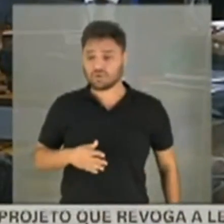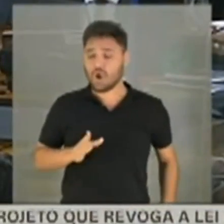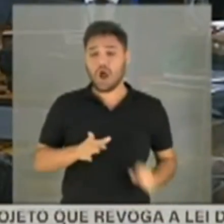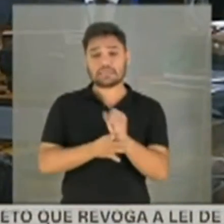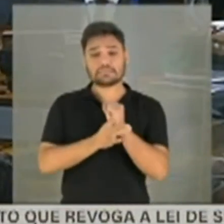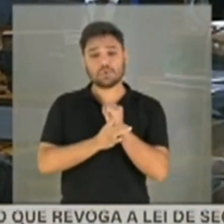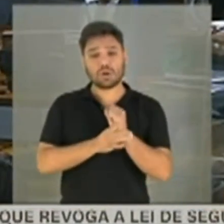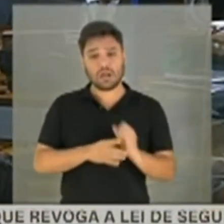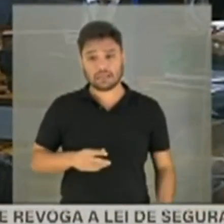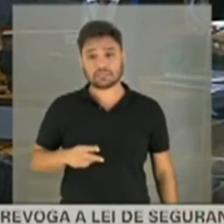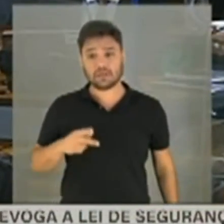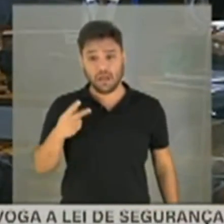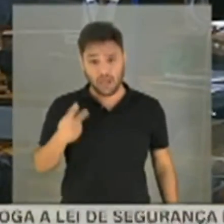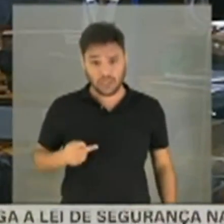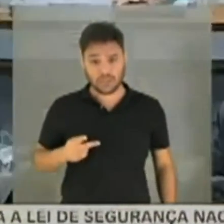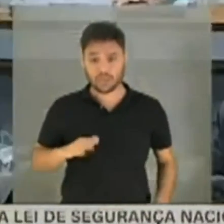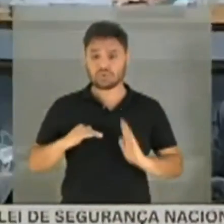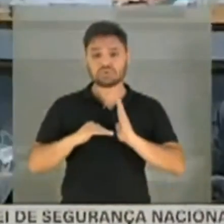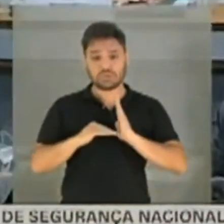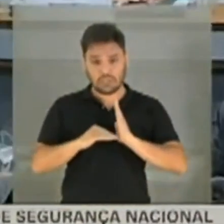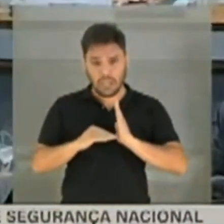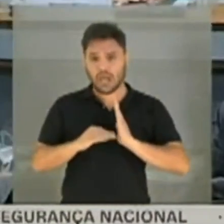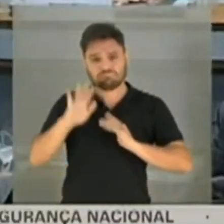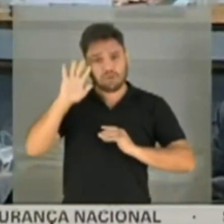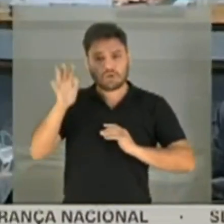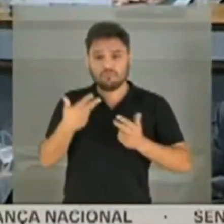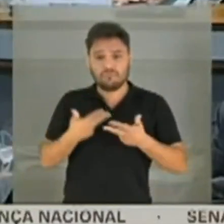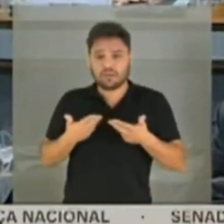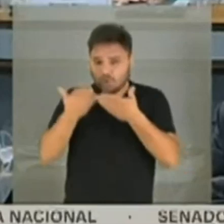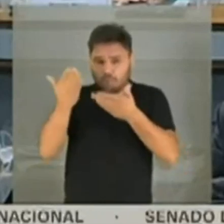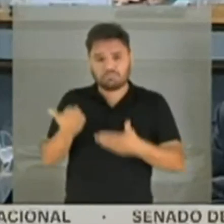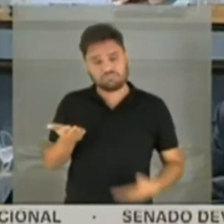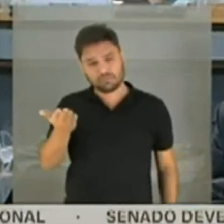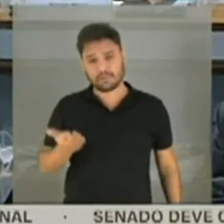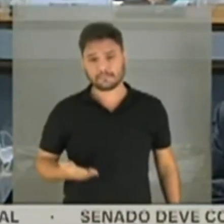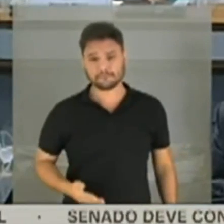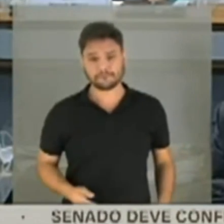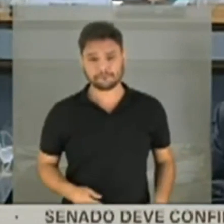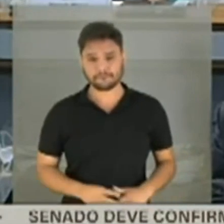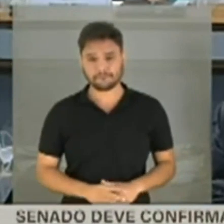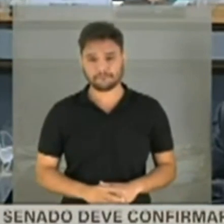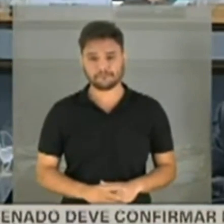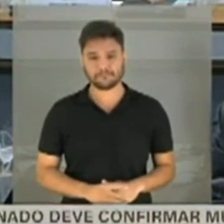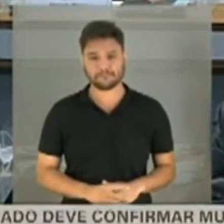seguranças daqui do Senado tomar as devidas providências em relação à Vossa Excelência.